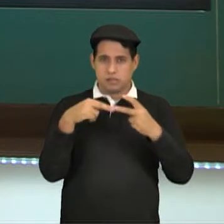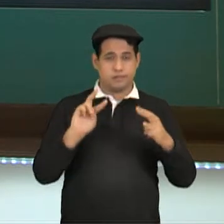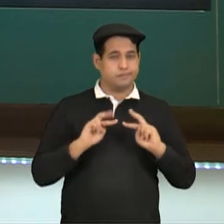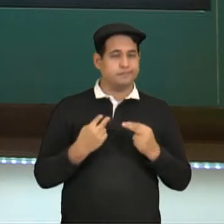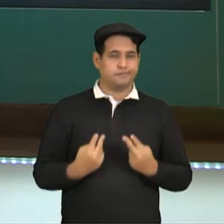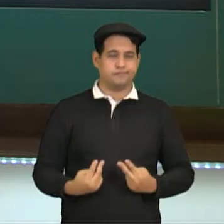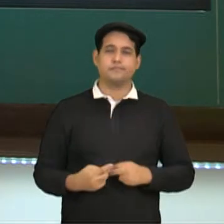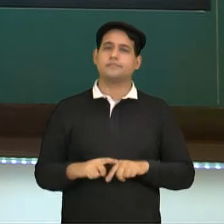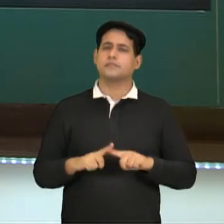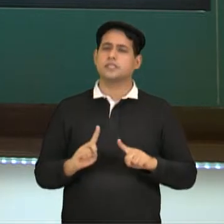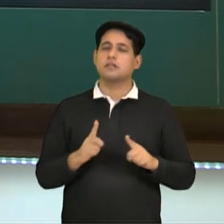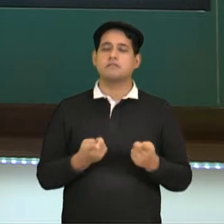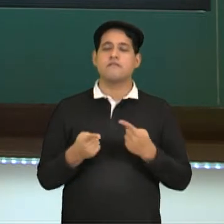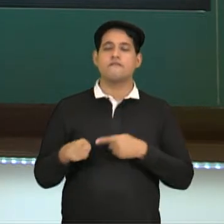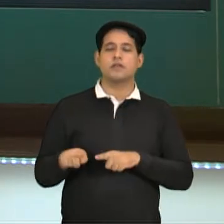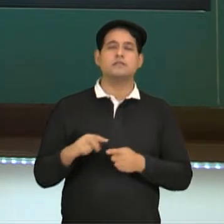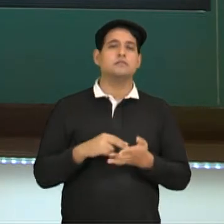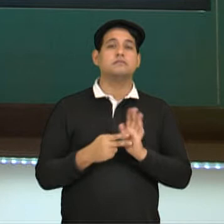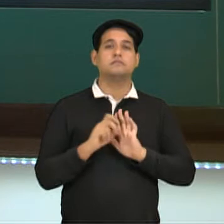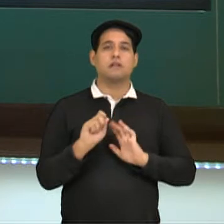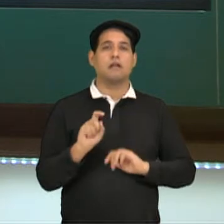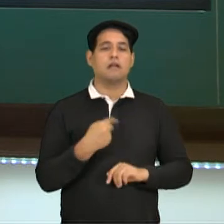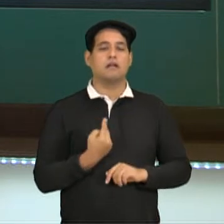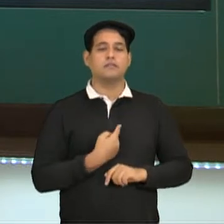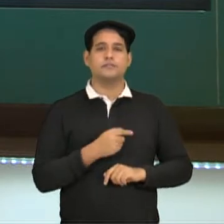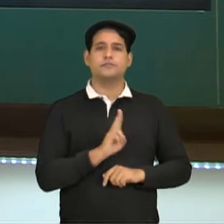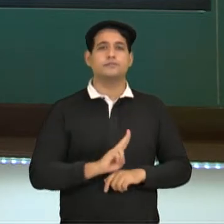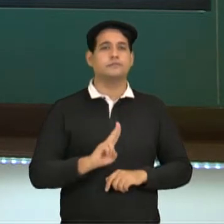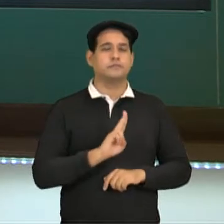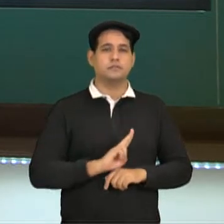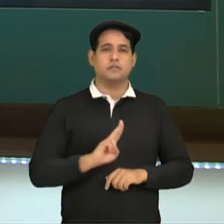humano. E como desafio, a gente tem aí